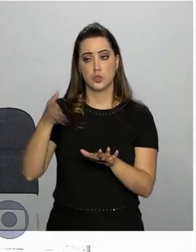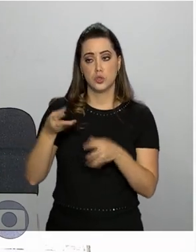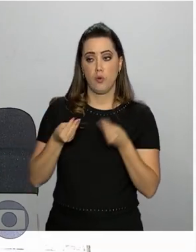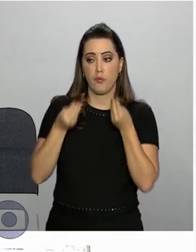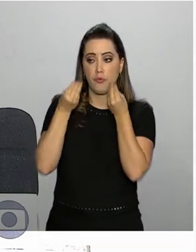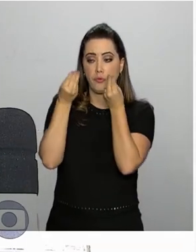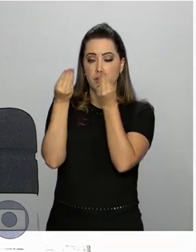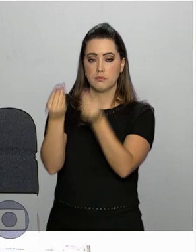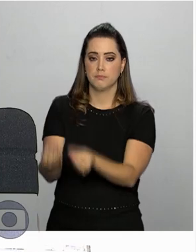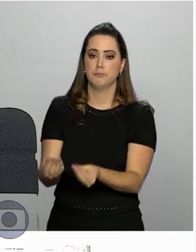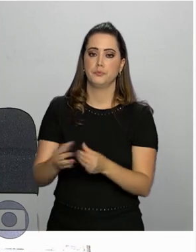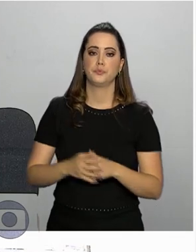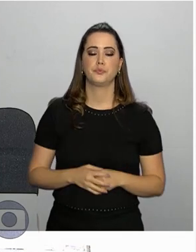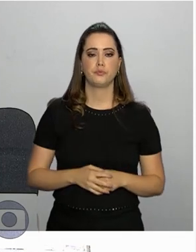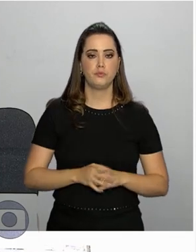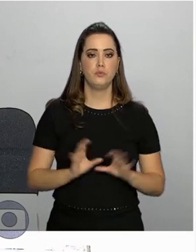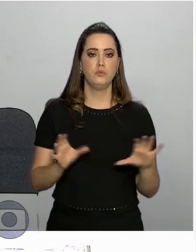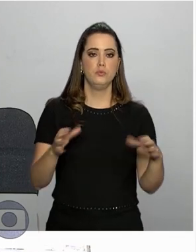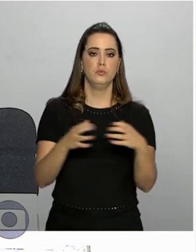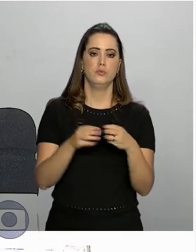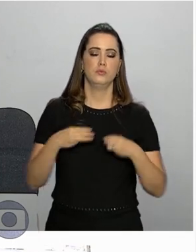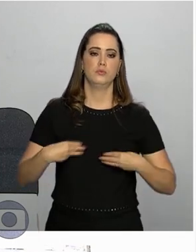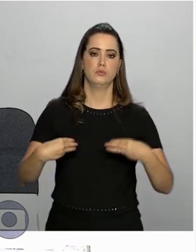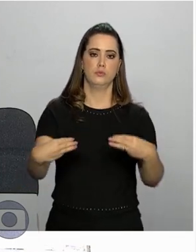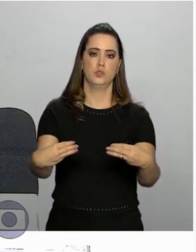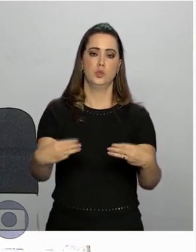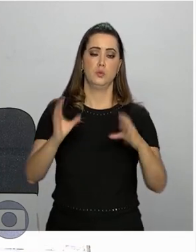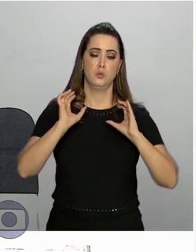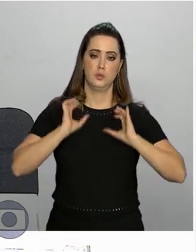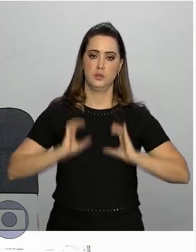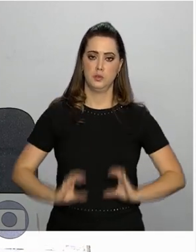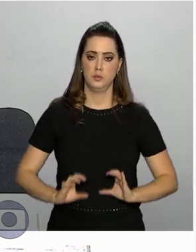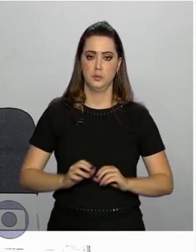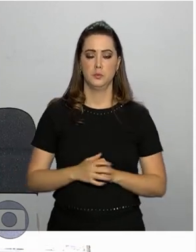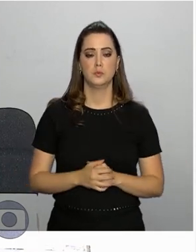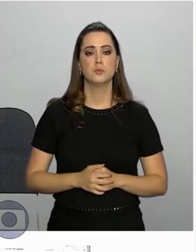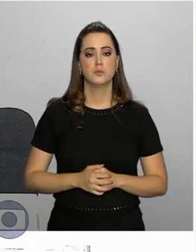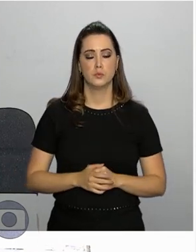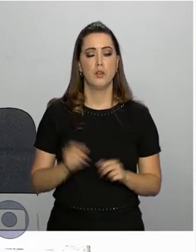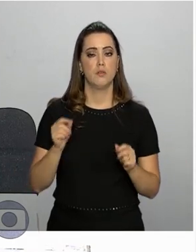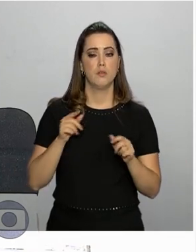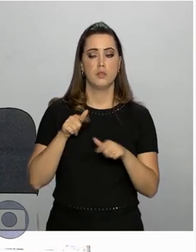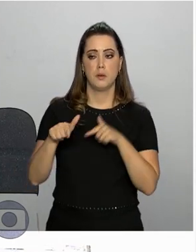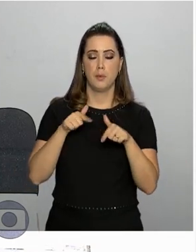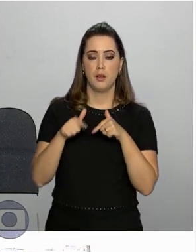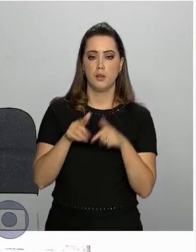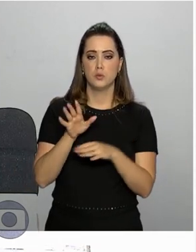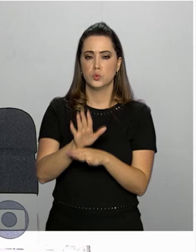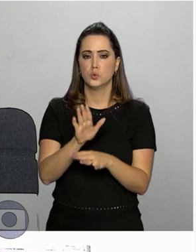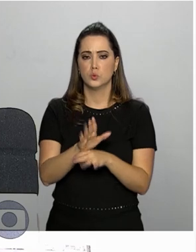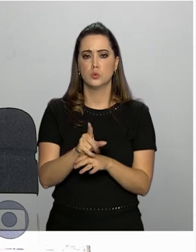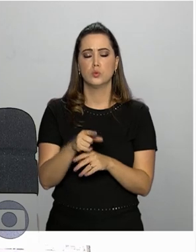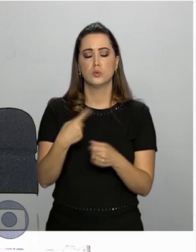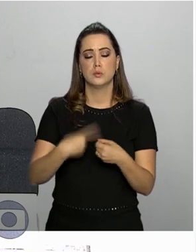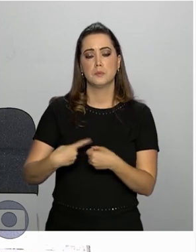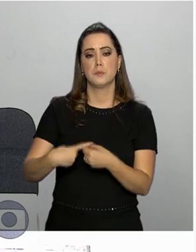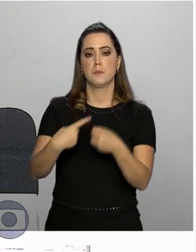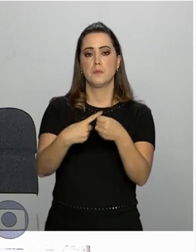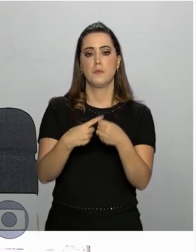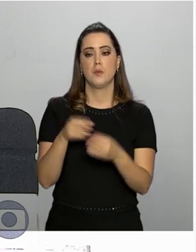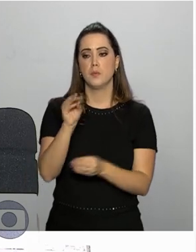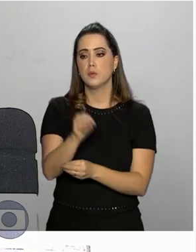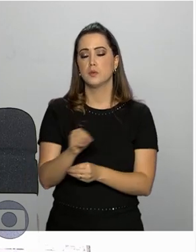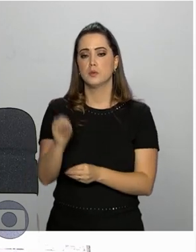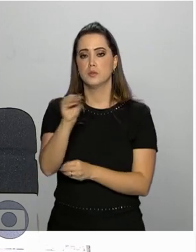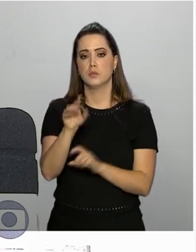será disponibilizado. Equipes do Ministério da Cidadania farão apoio técnico ao município para